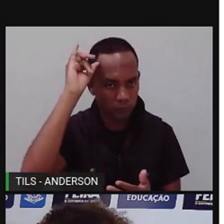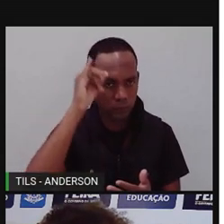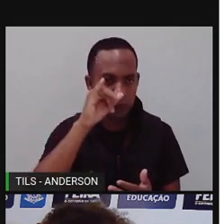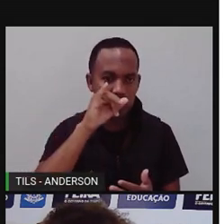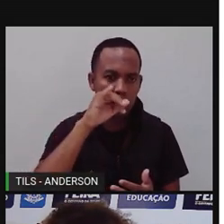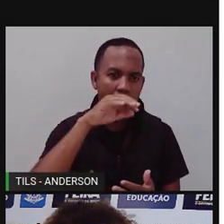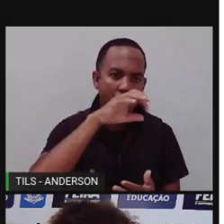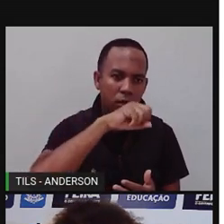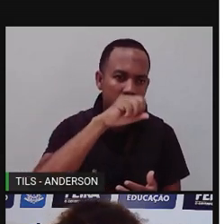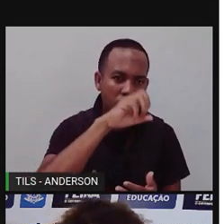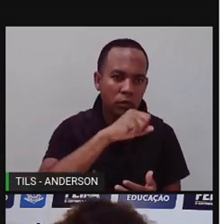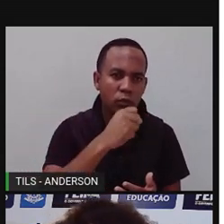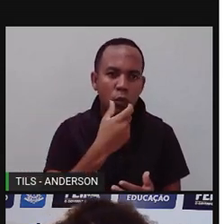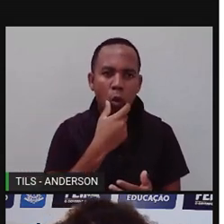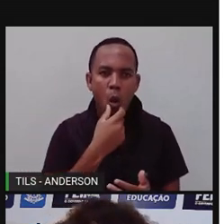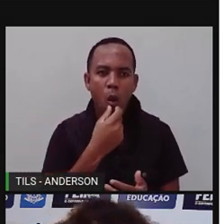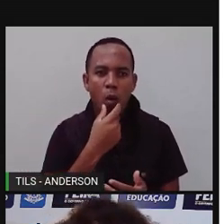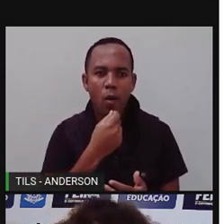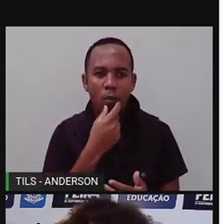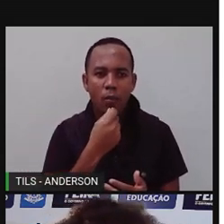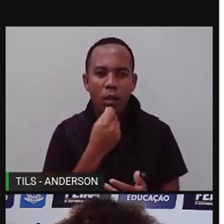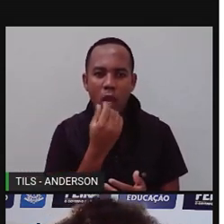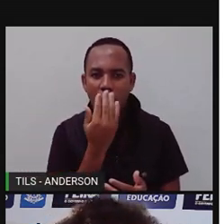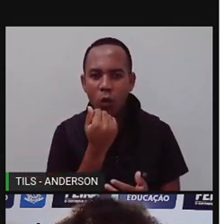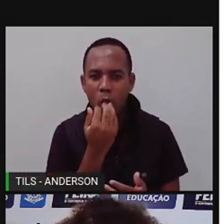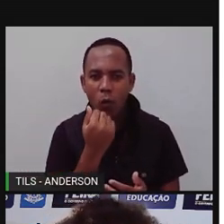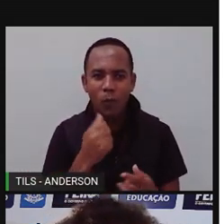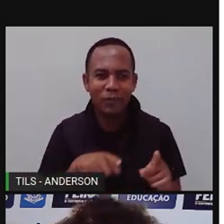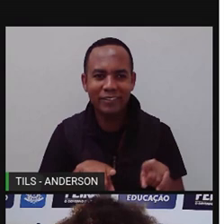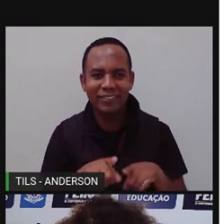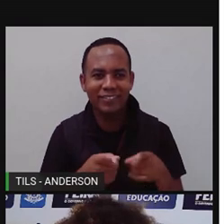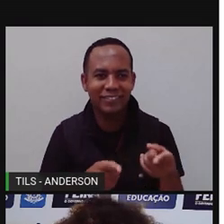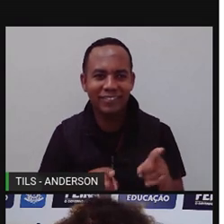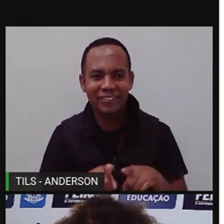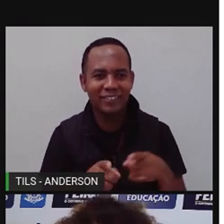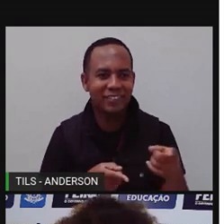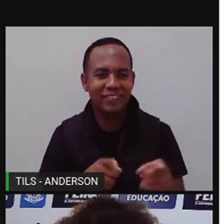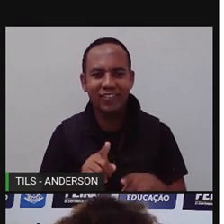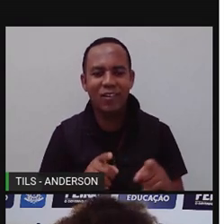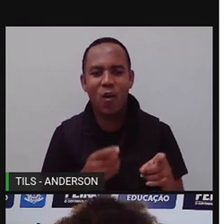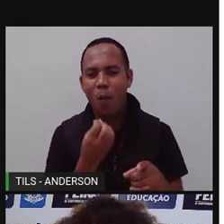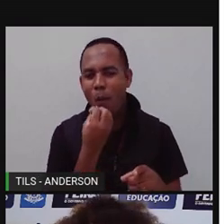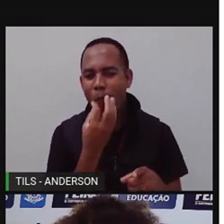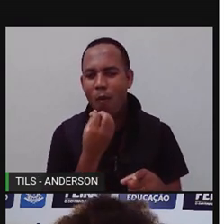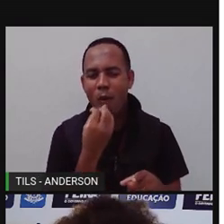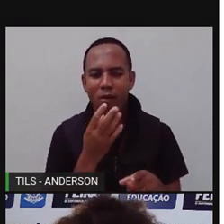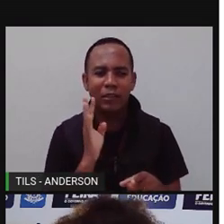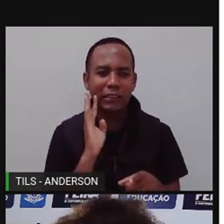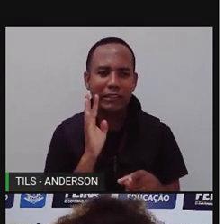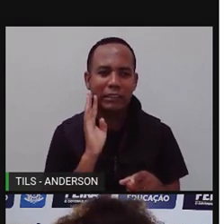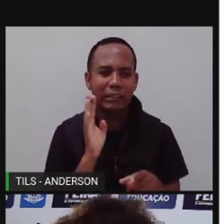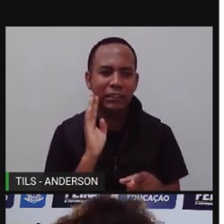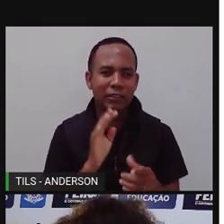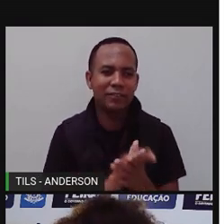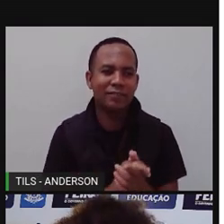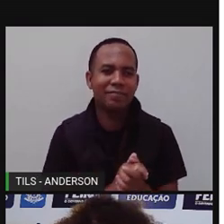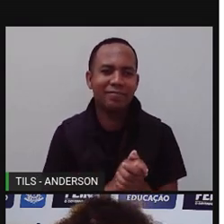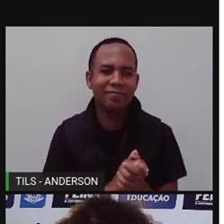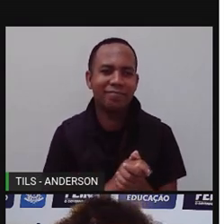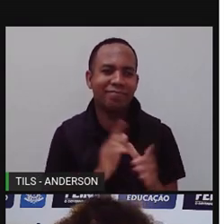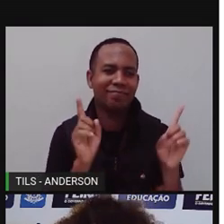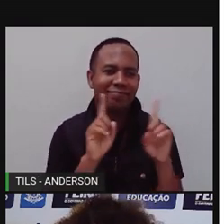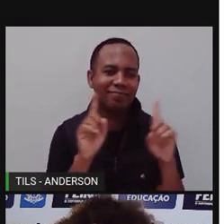capim. O homem faz aquele belo e maravilhoso churrasco que Anderson não gosta, tá, gente? Porque ele disse aqui, vocês lembram disso?